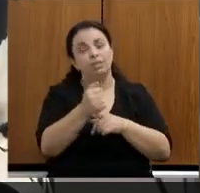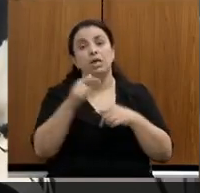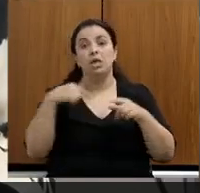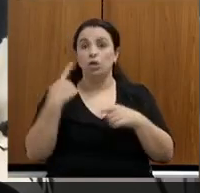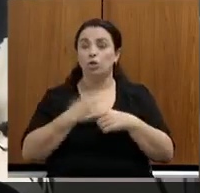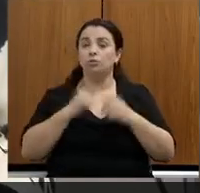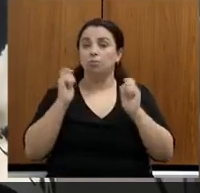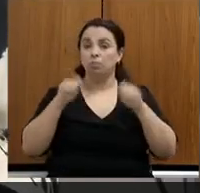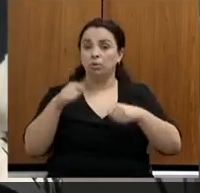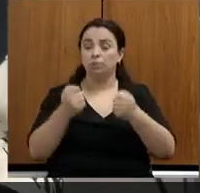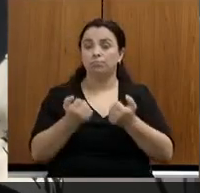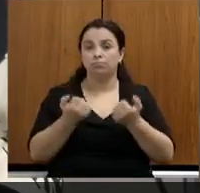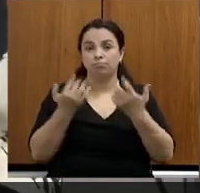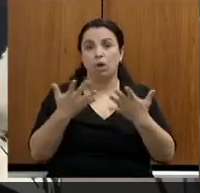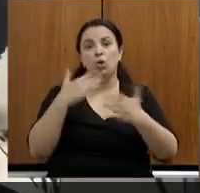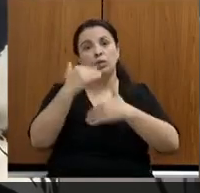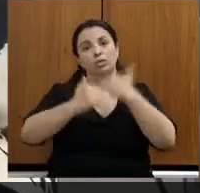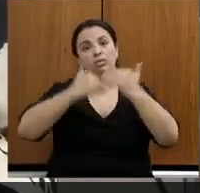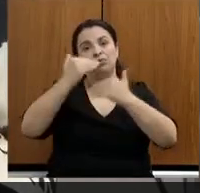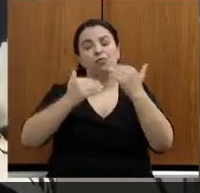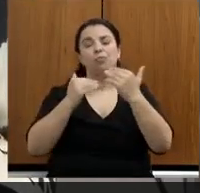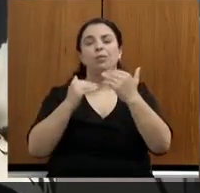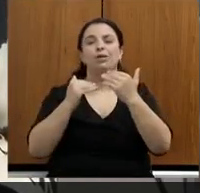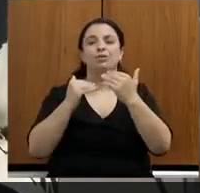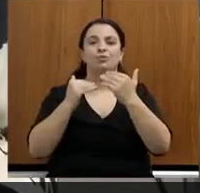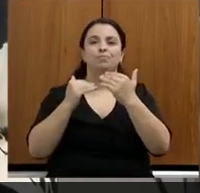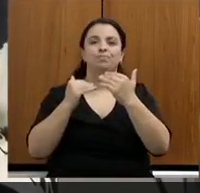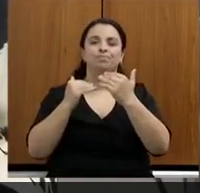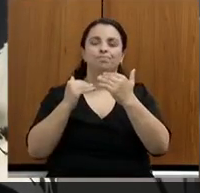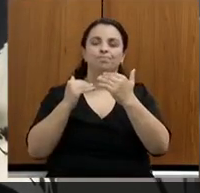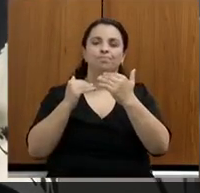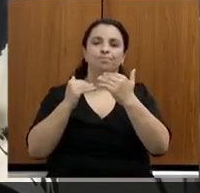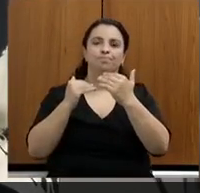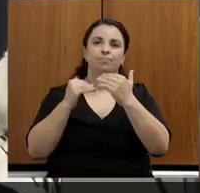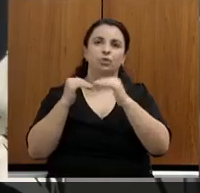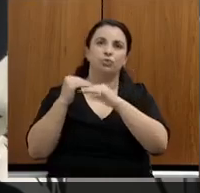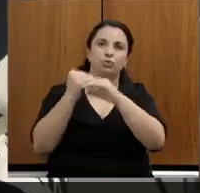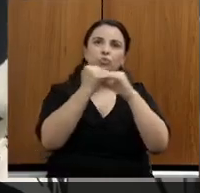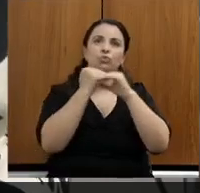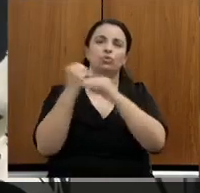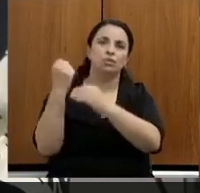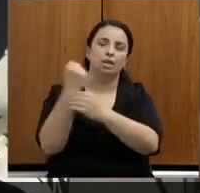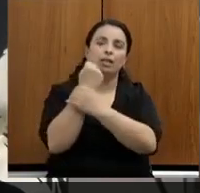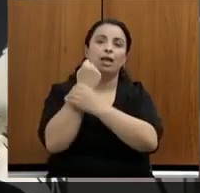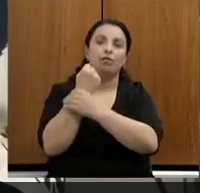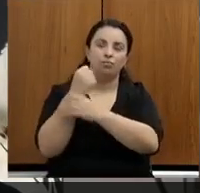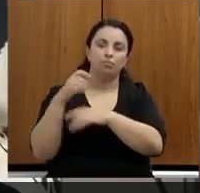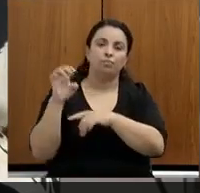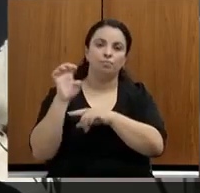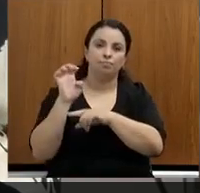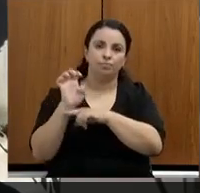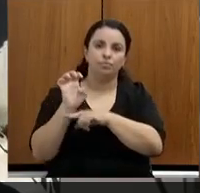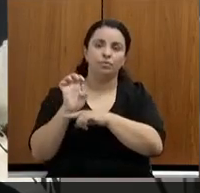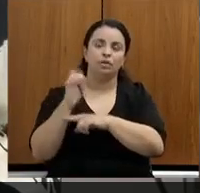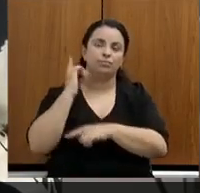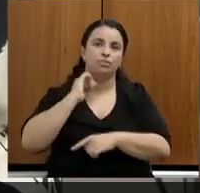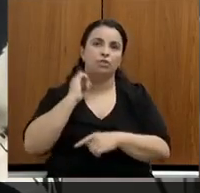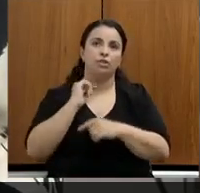propiciar o desenvolvimento sustentável no nosso Estado. Por favor. Fiscalização ambiental.